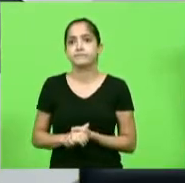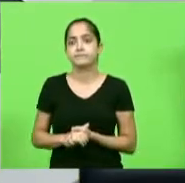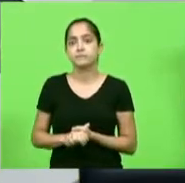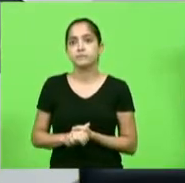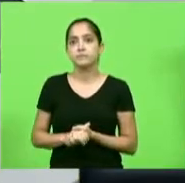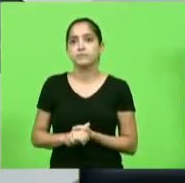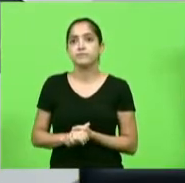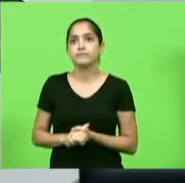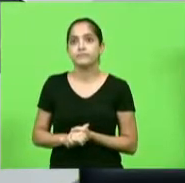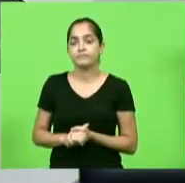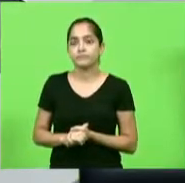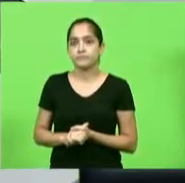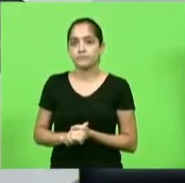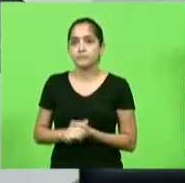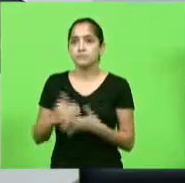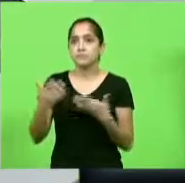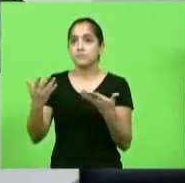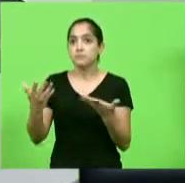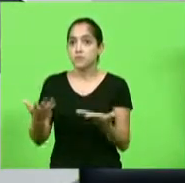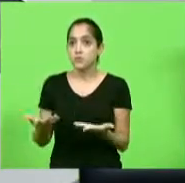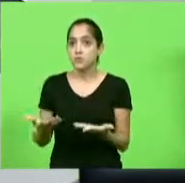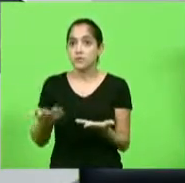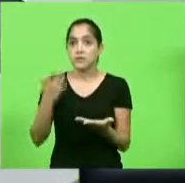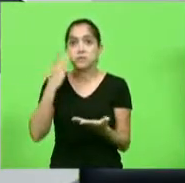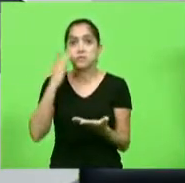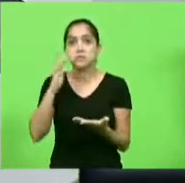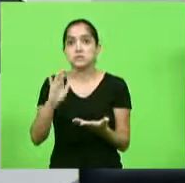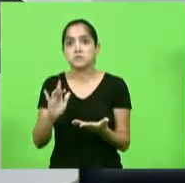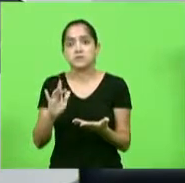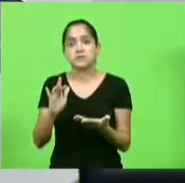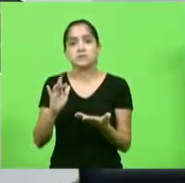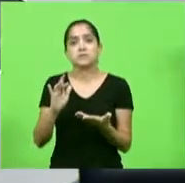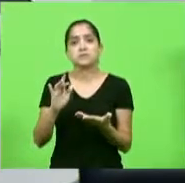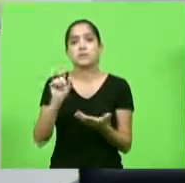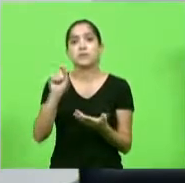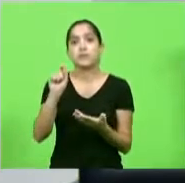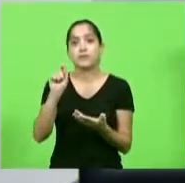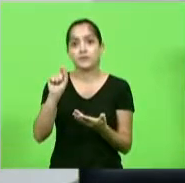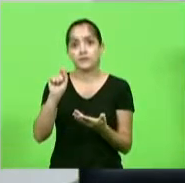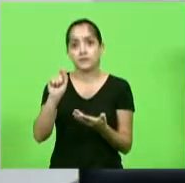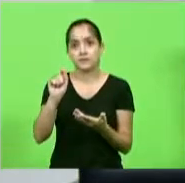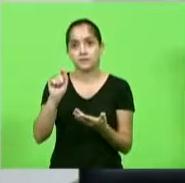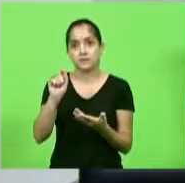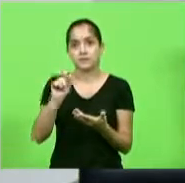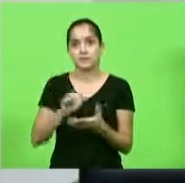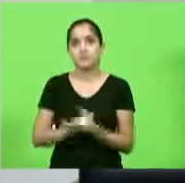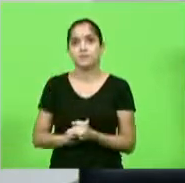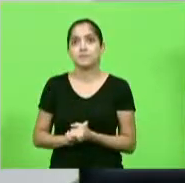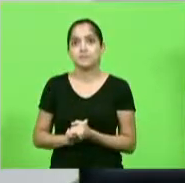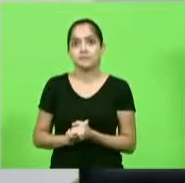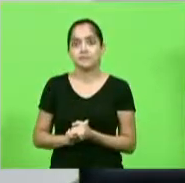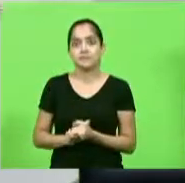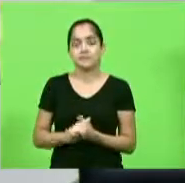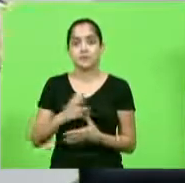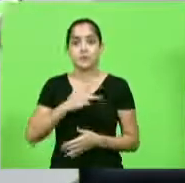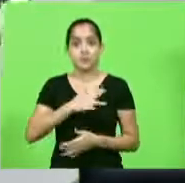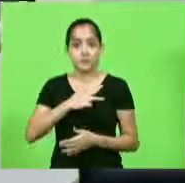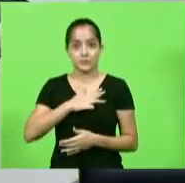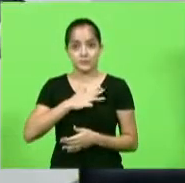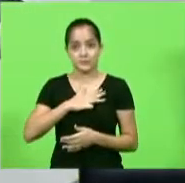Moisés? Porque esse negócio não sei, tem um nome, ele tem nove dedos, se chama Lula.